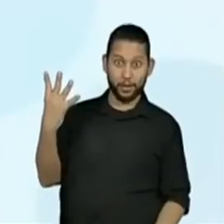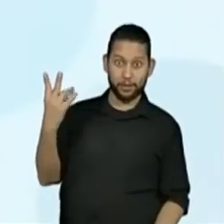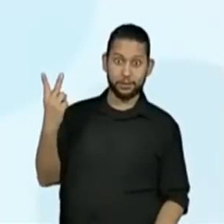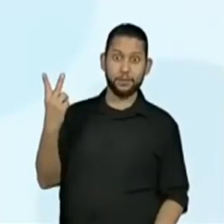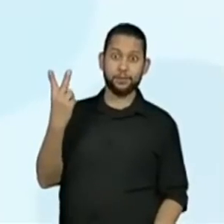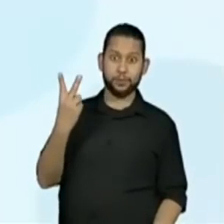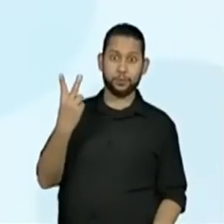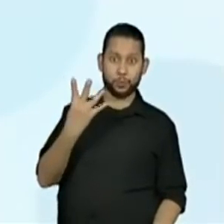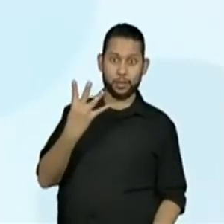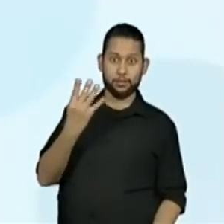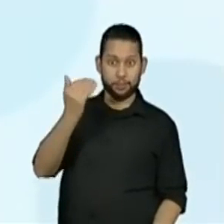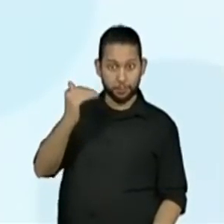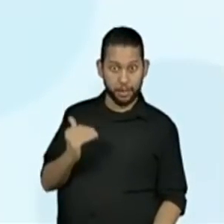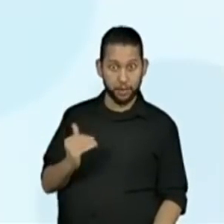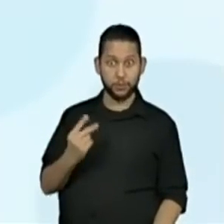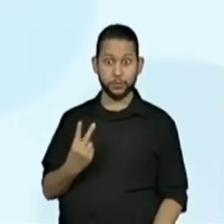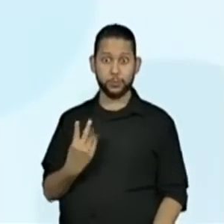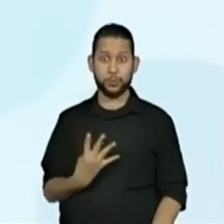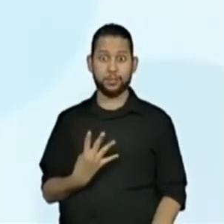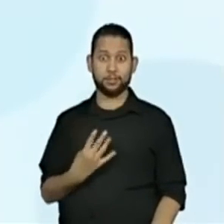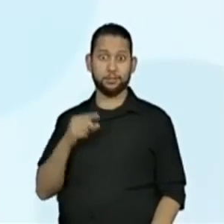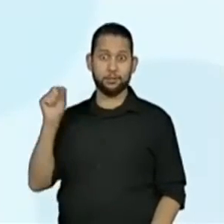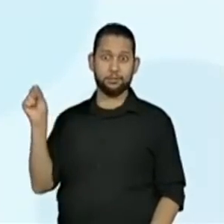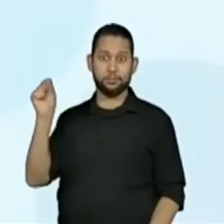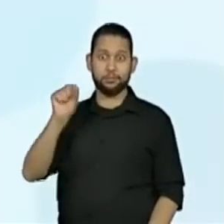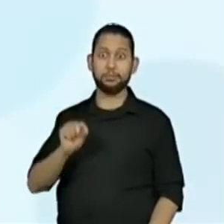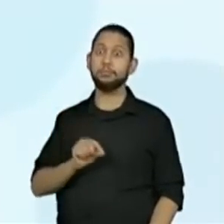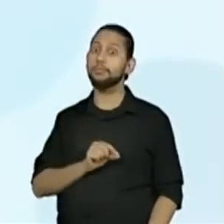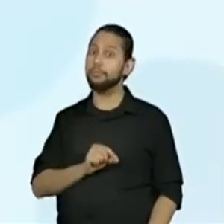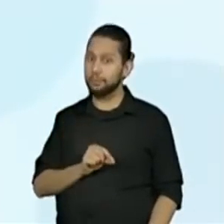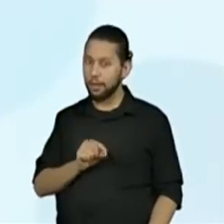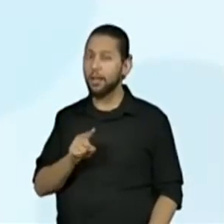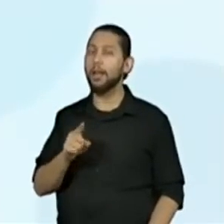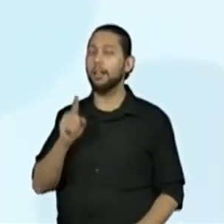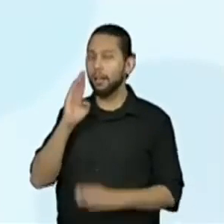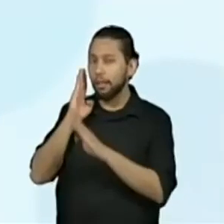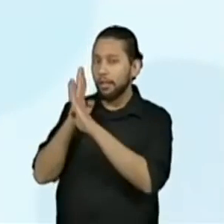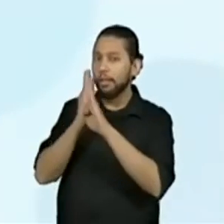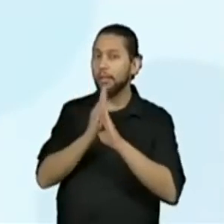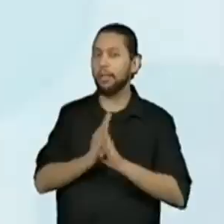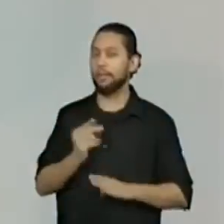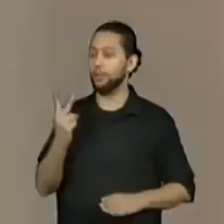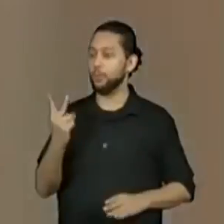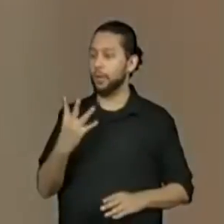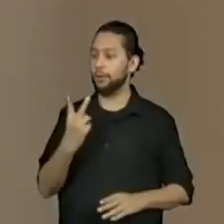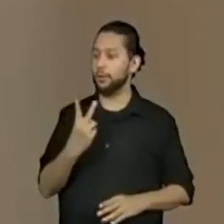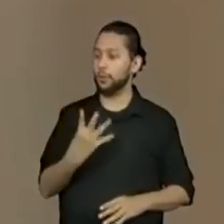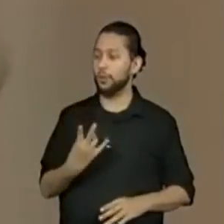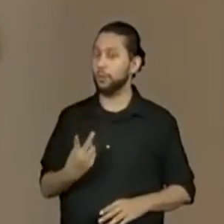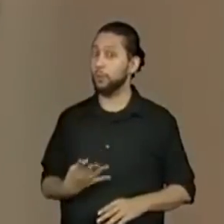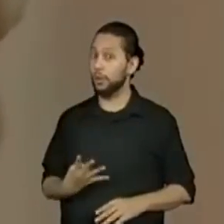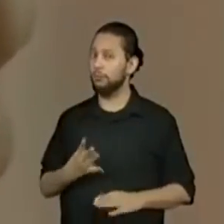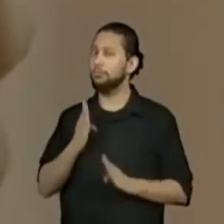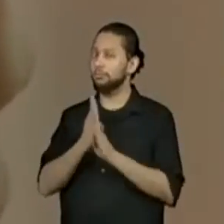Quer dizer que essa divisão é equivalente. Vamos para a próxima?